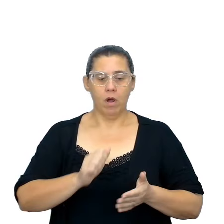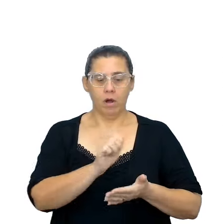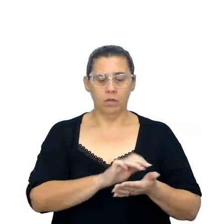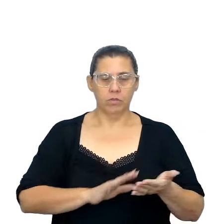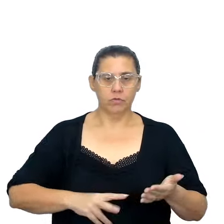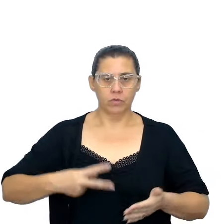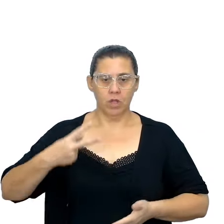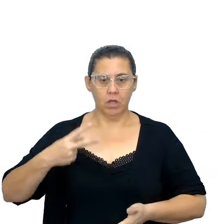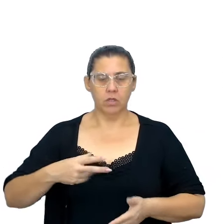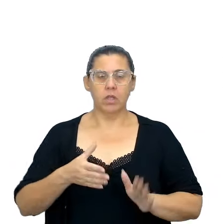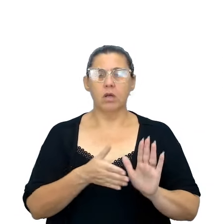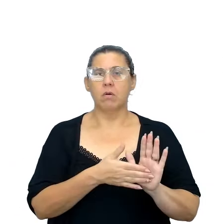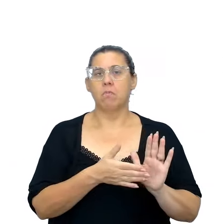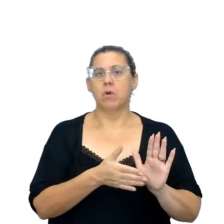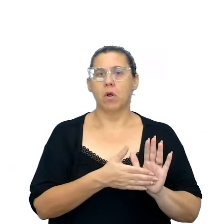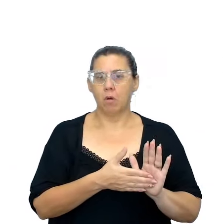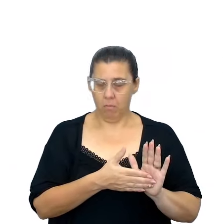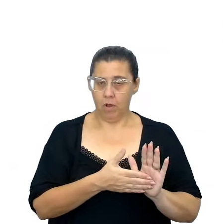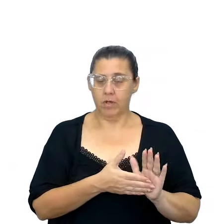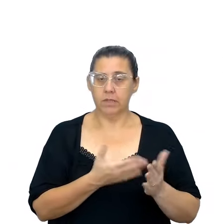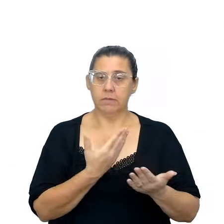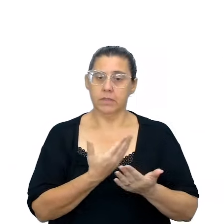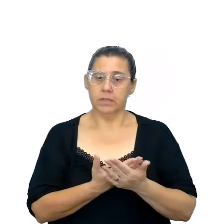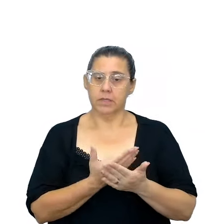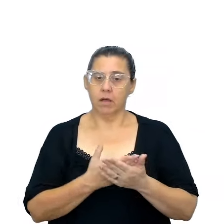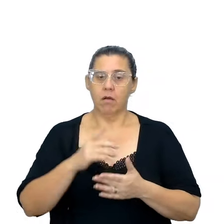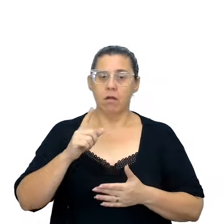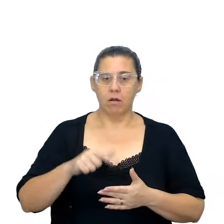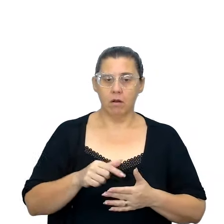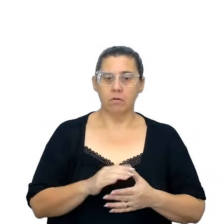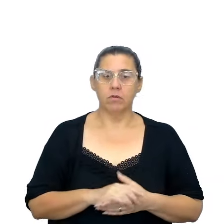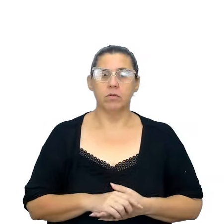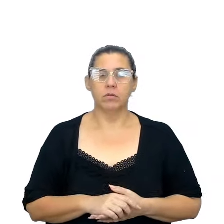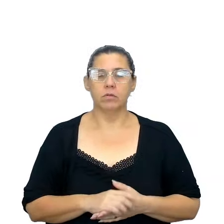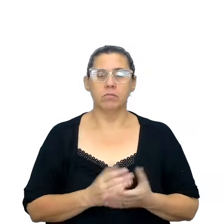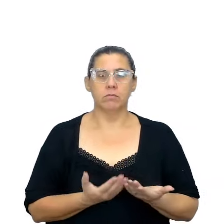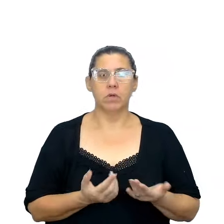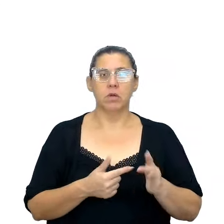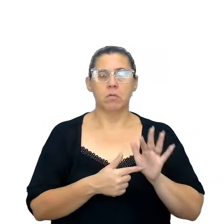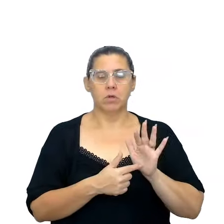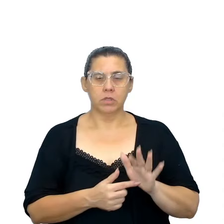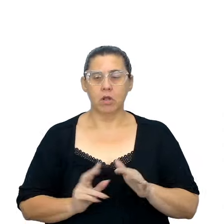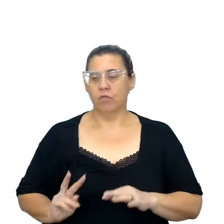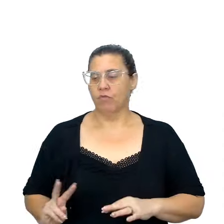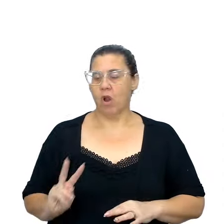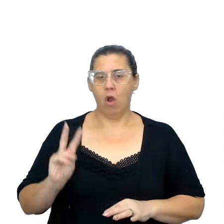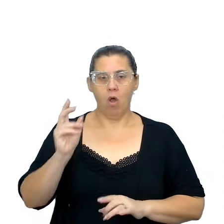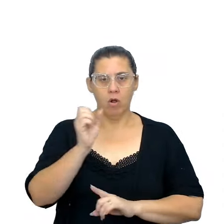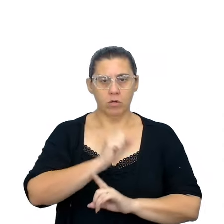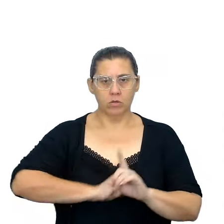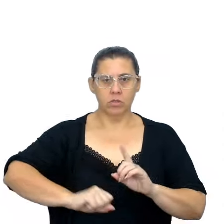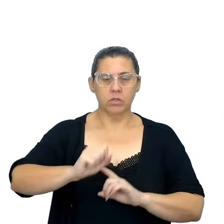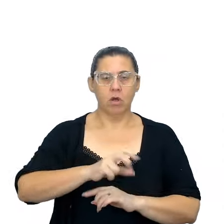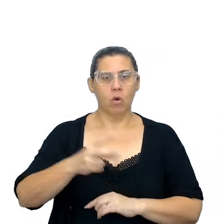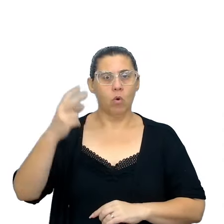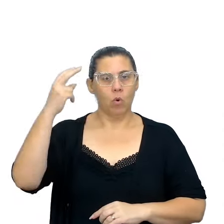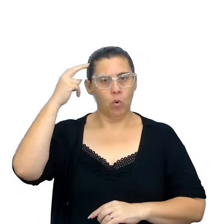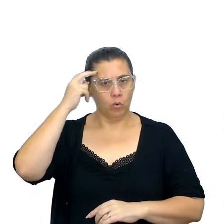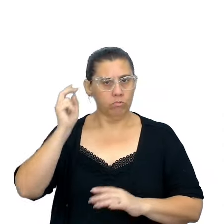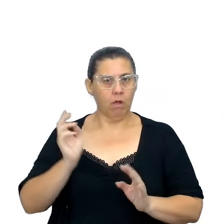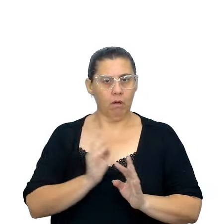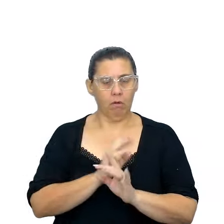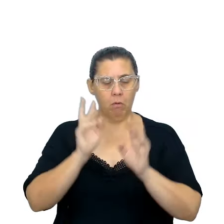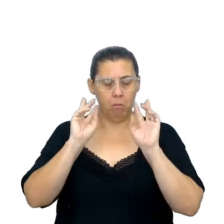habilidade proposta para essa aula é inferir a presença de valores sociais, culturais e humanos,